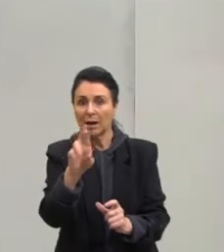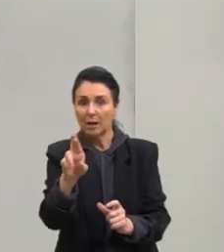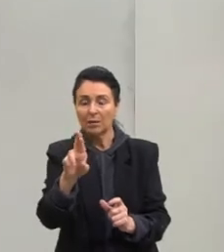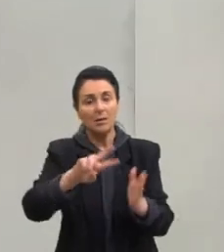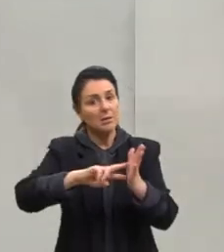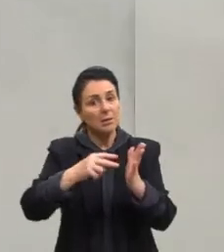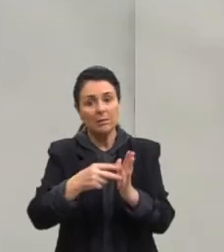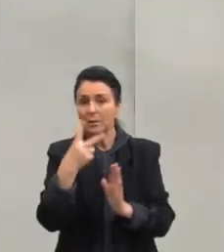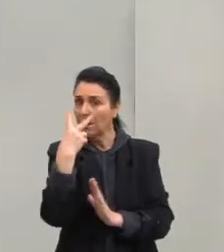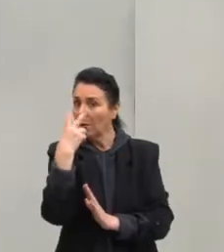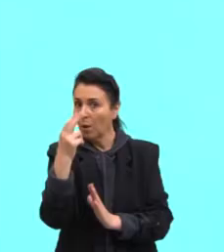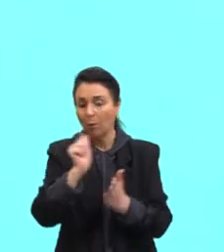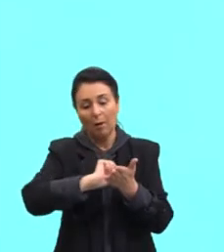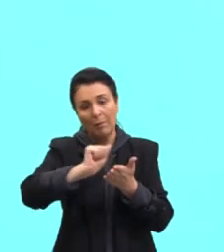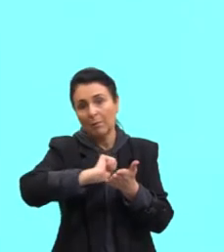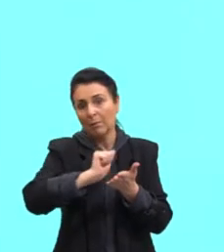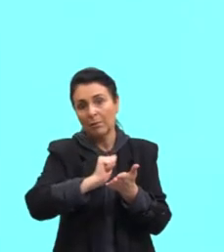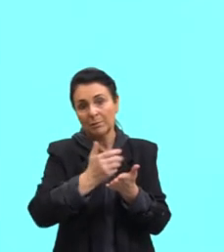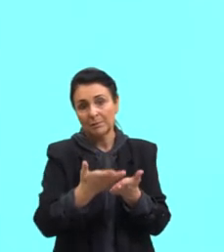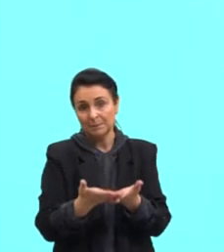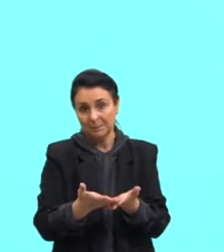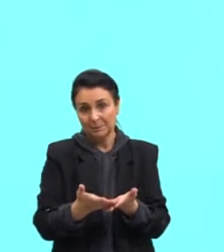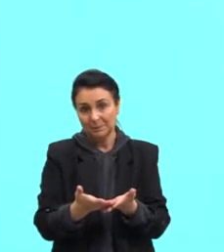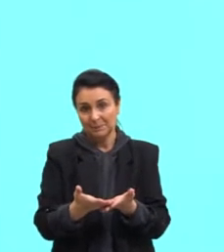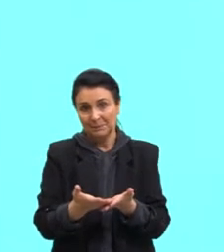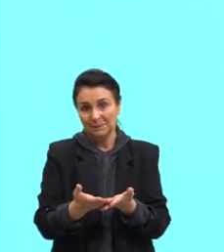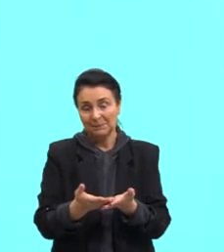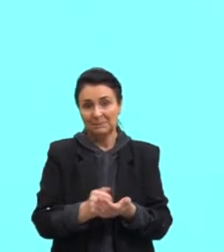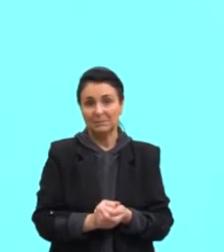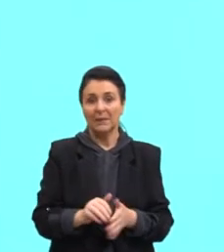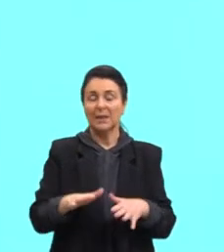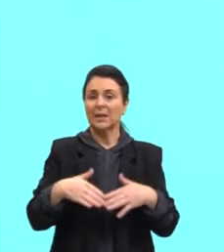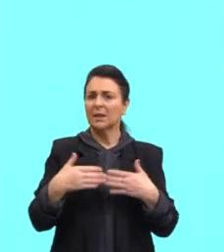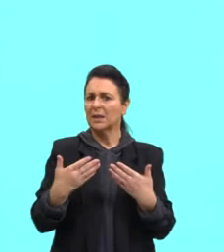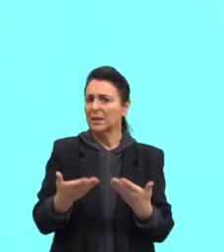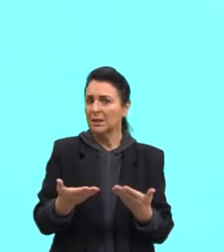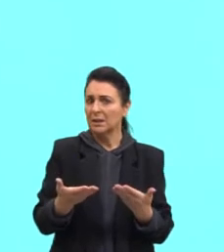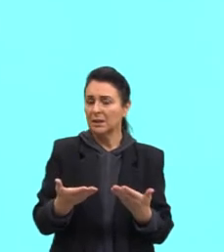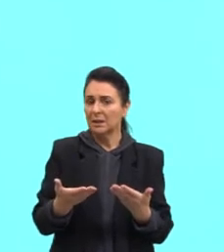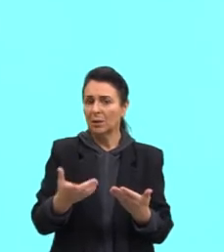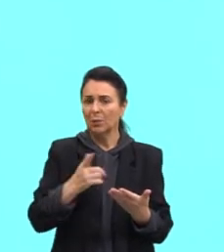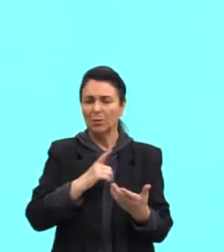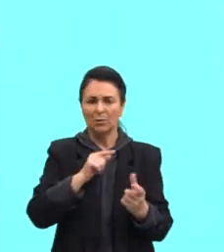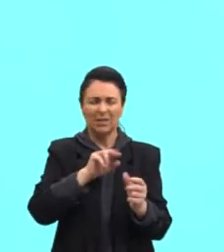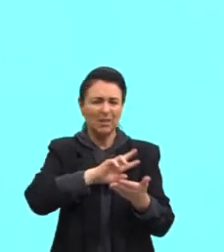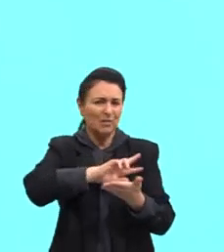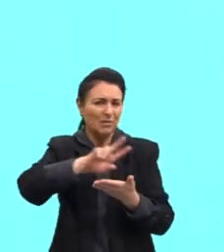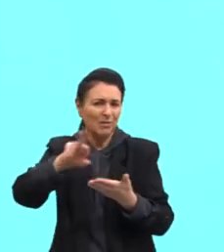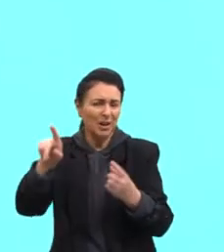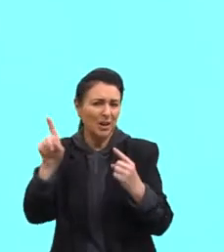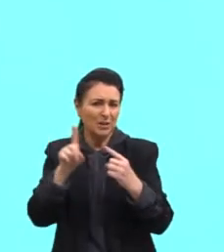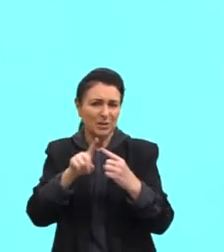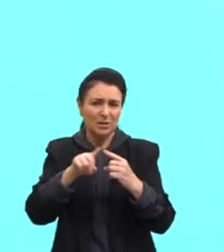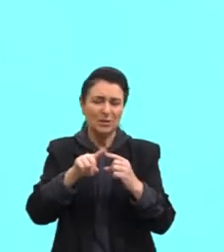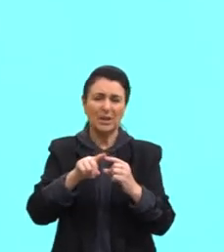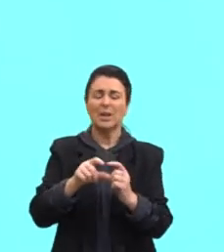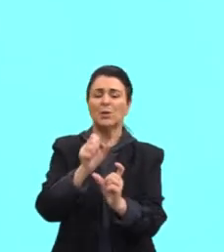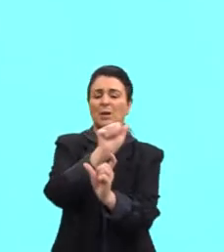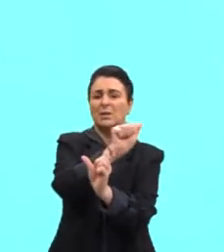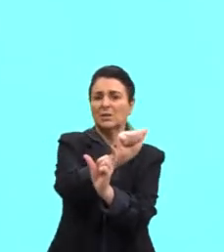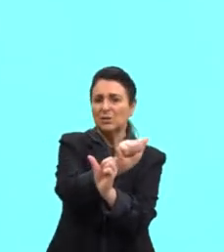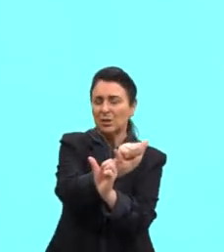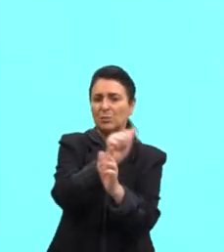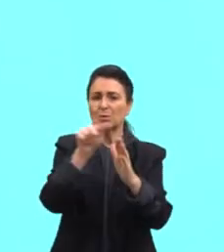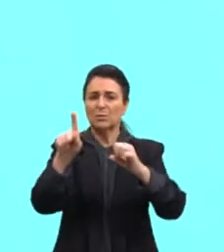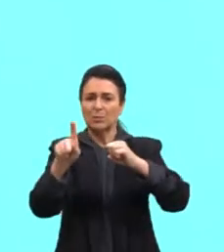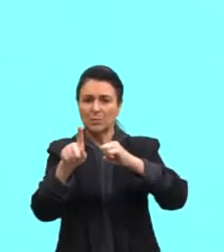Certo, pessoal? Vamos adiante, então. Então, tem vários tipos de palavras, os artigos, as preposições, as